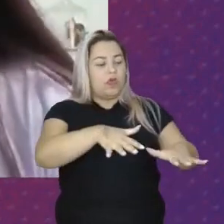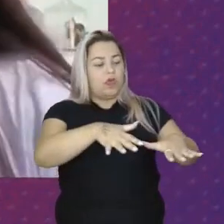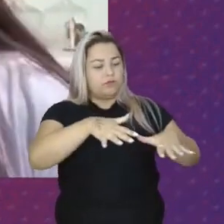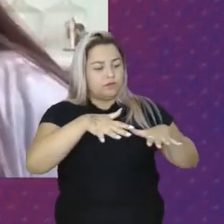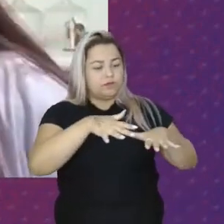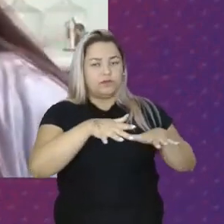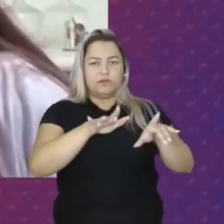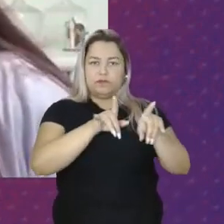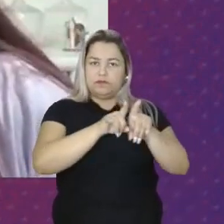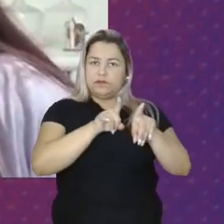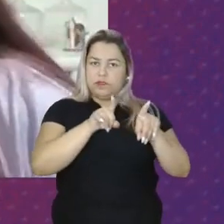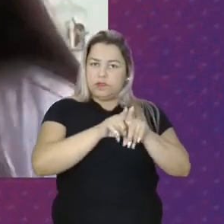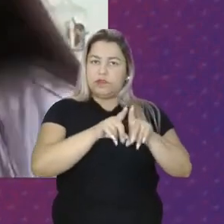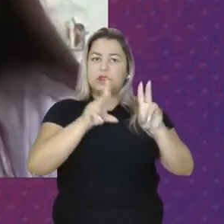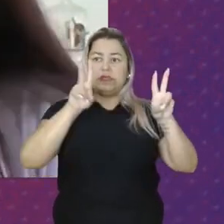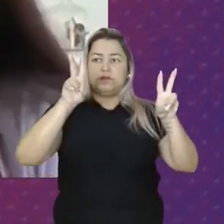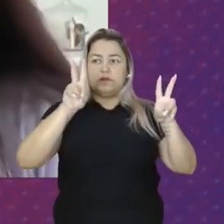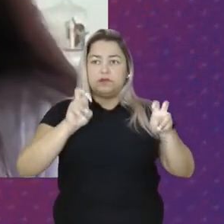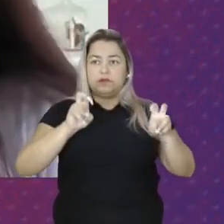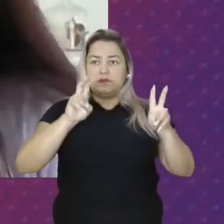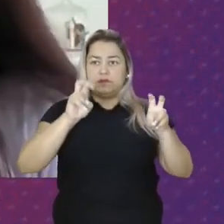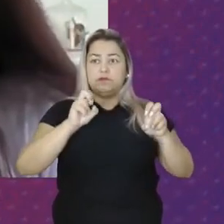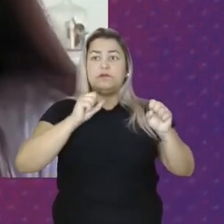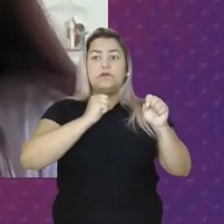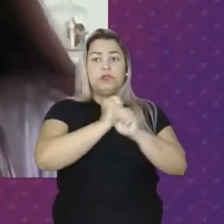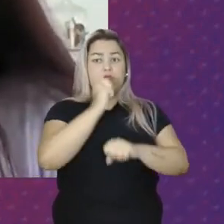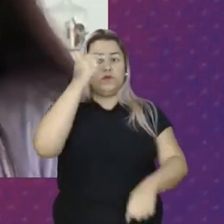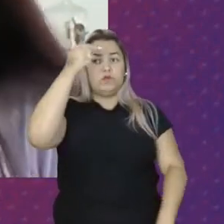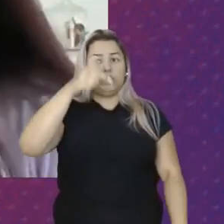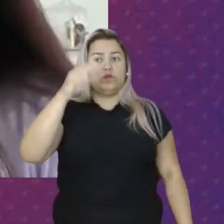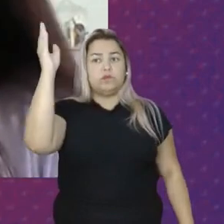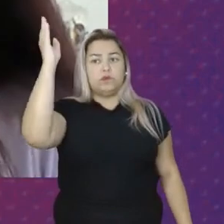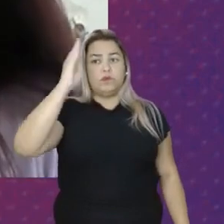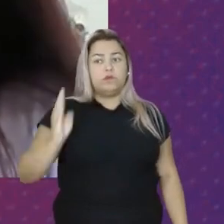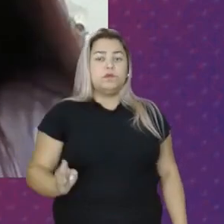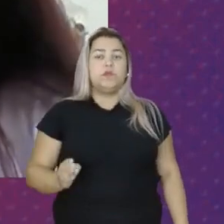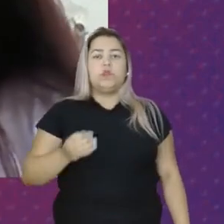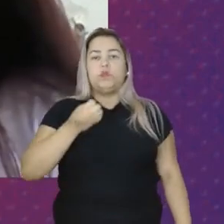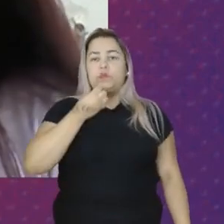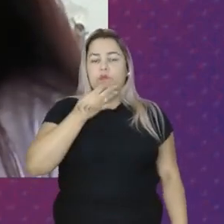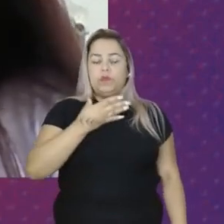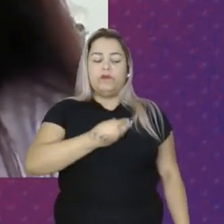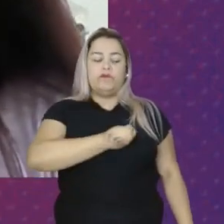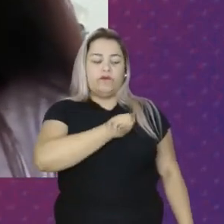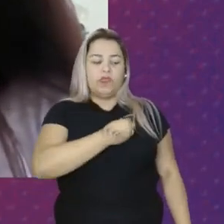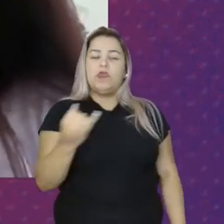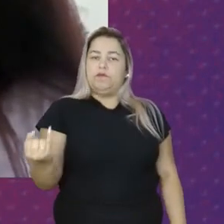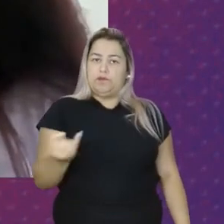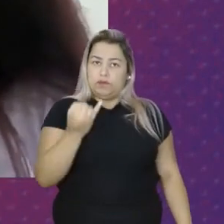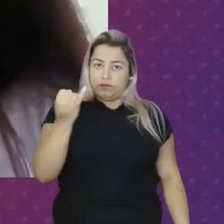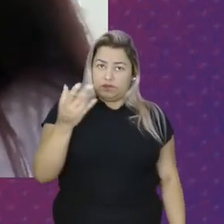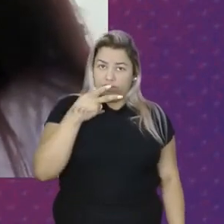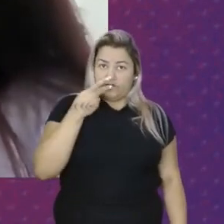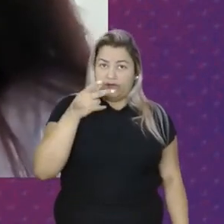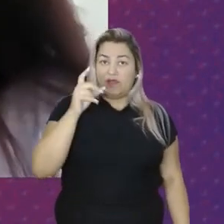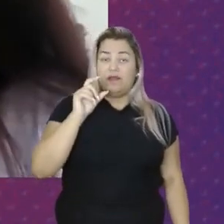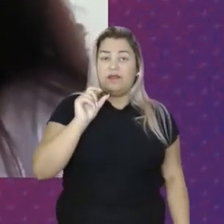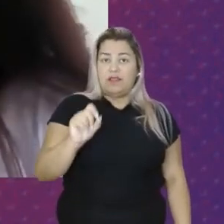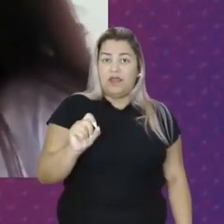Ela traz Esse lema Pela reconstrução Do Brasil E pelo bem viver É importante Dizer que